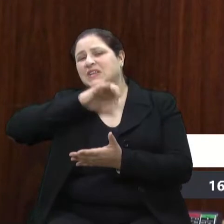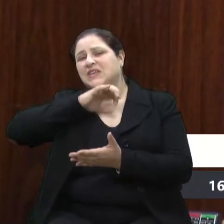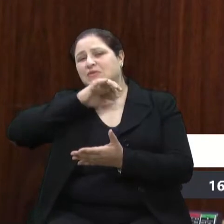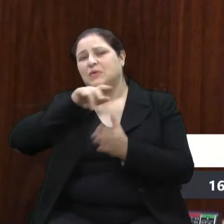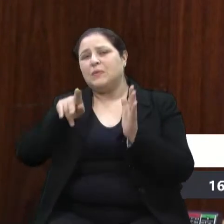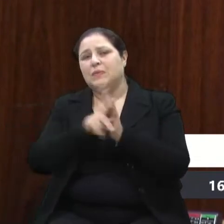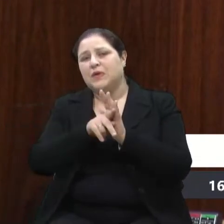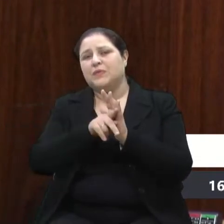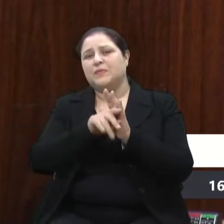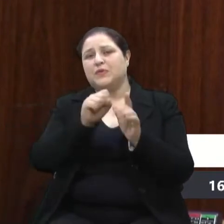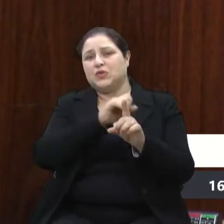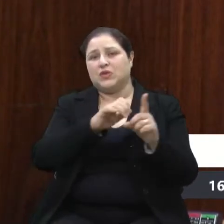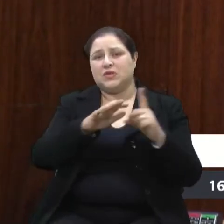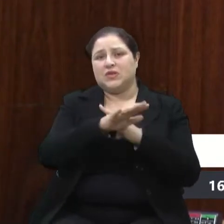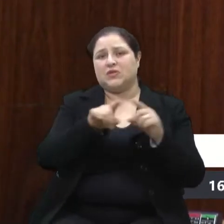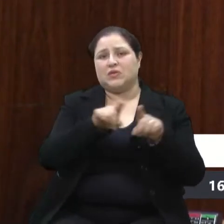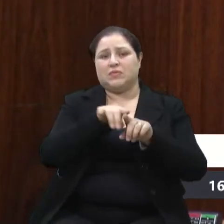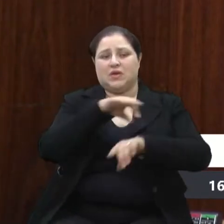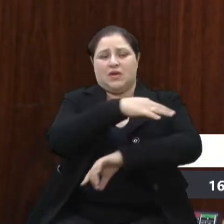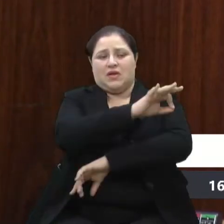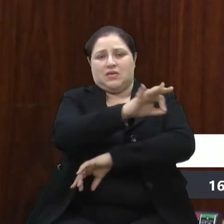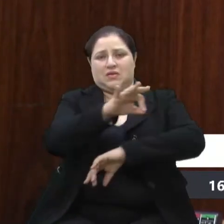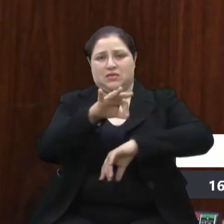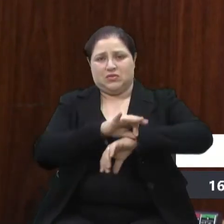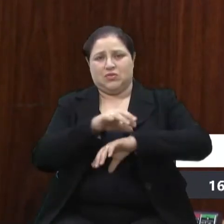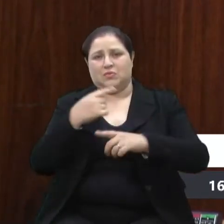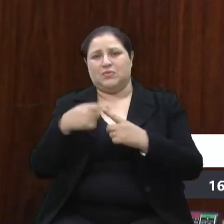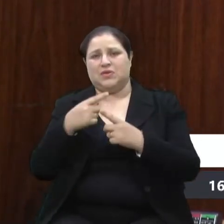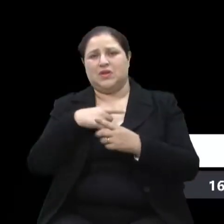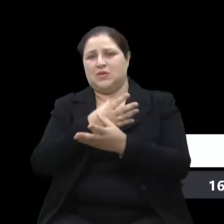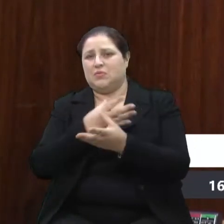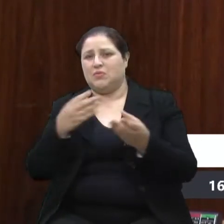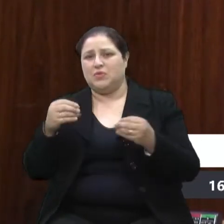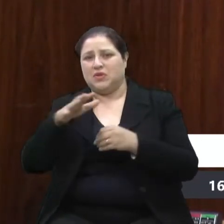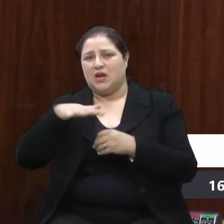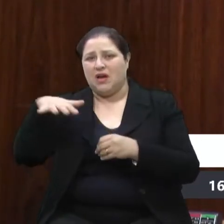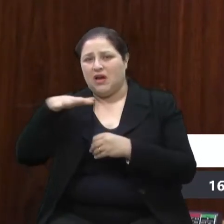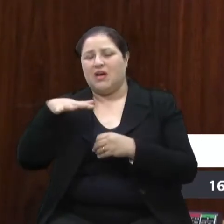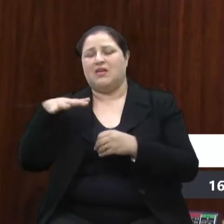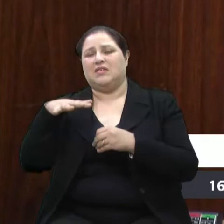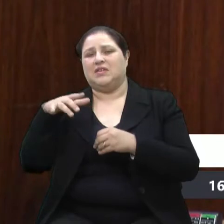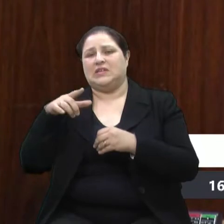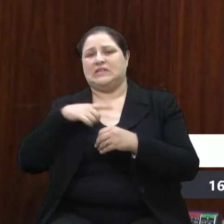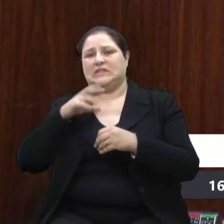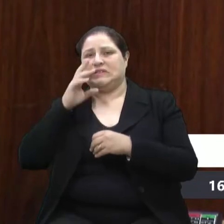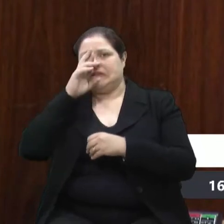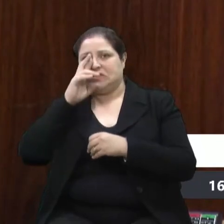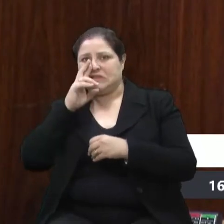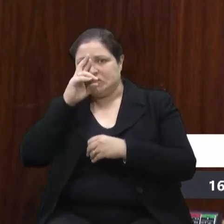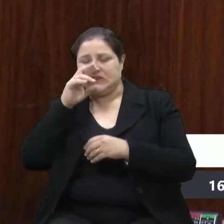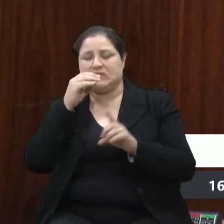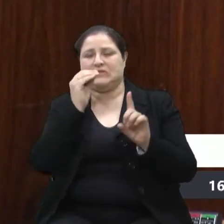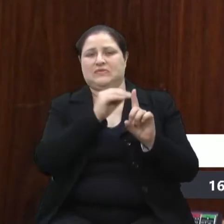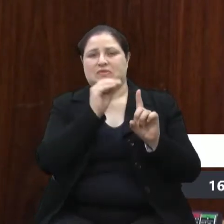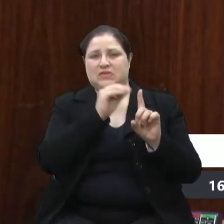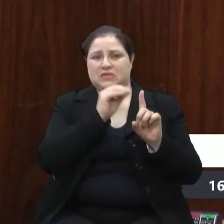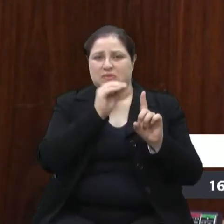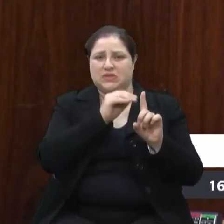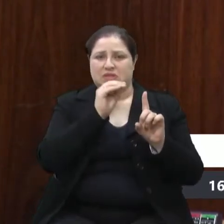arquitetônico, porque a gente sabe que tem muitas áreas em situação de risco, de vulnerabilidade,